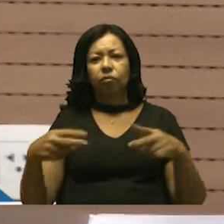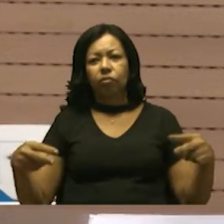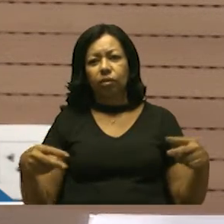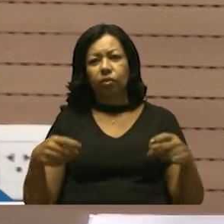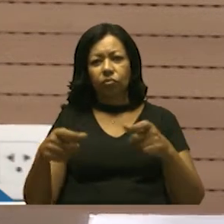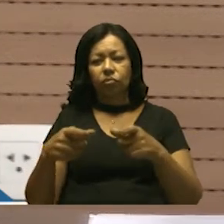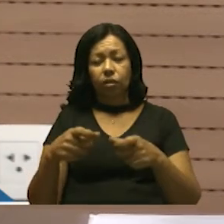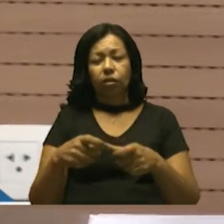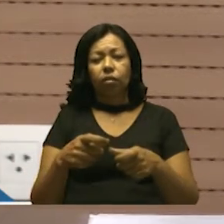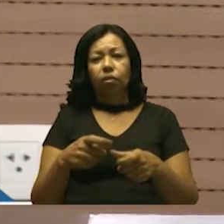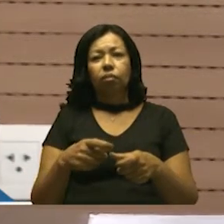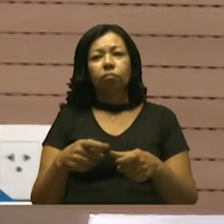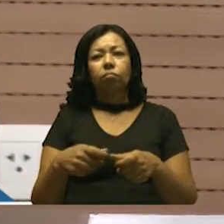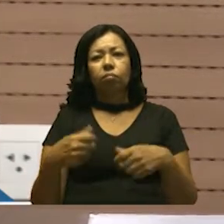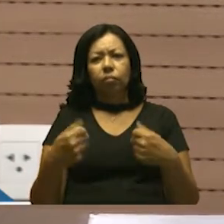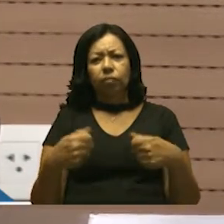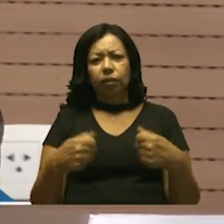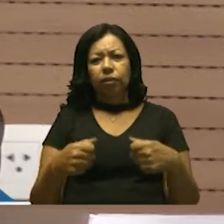interesse local.